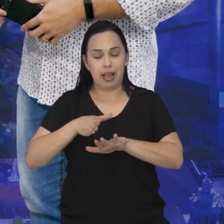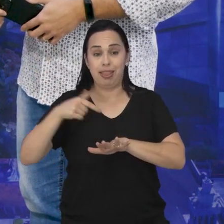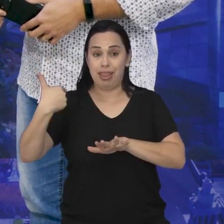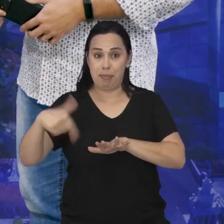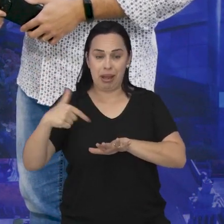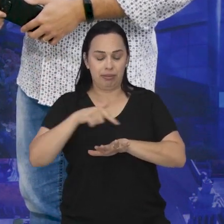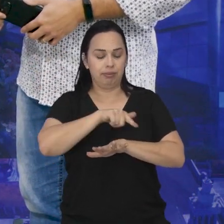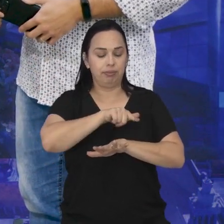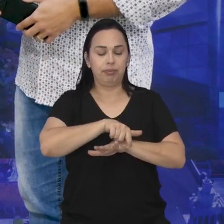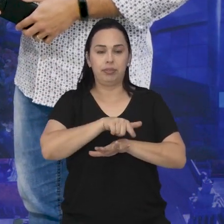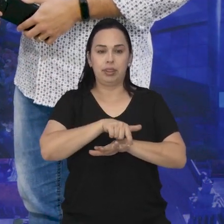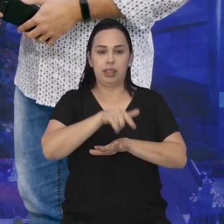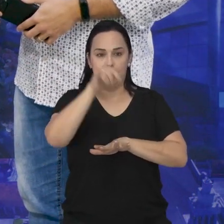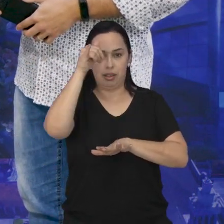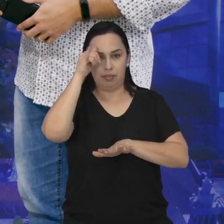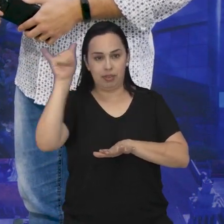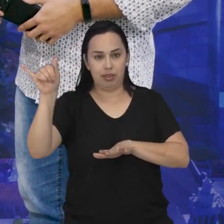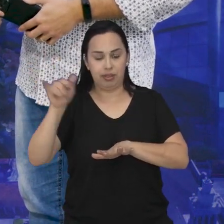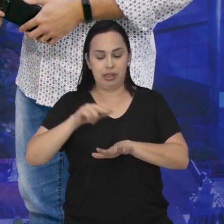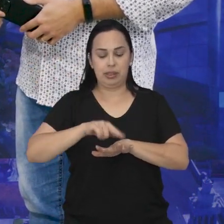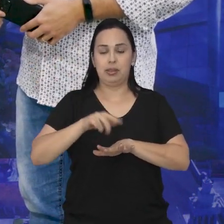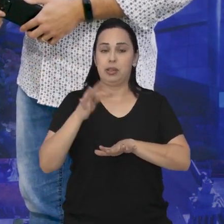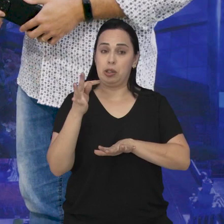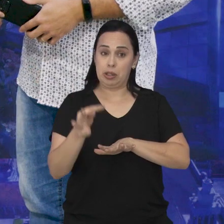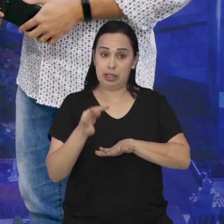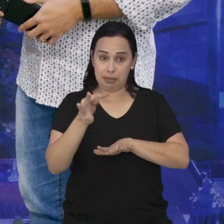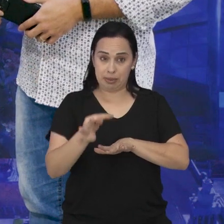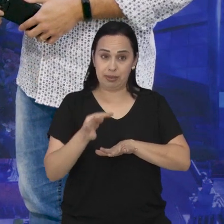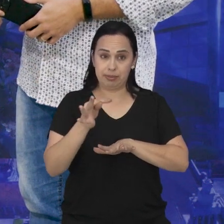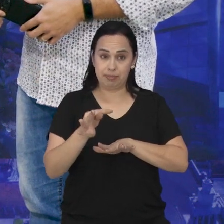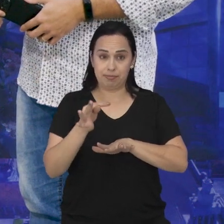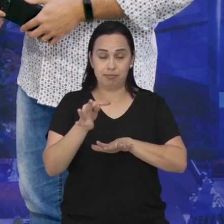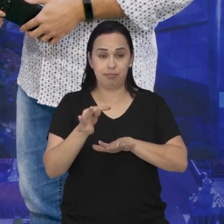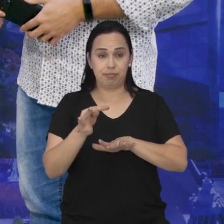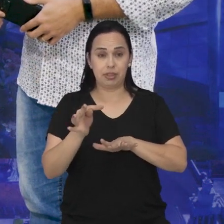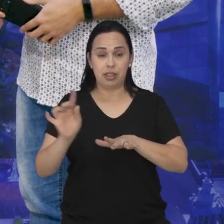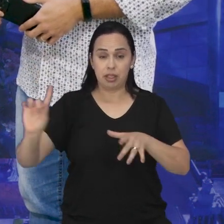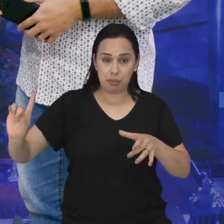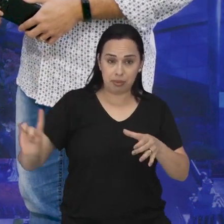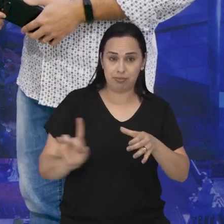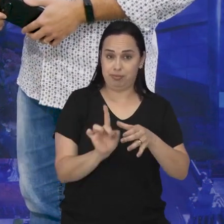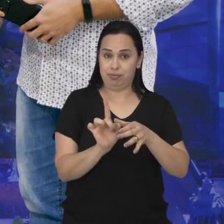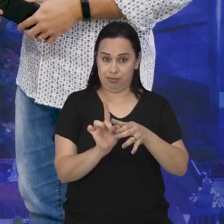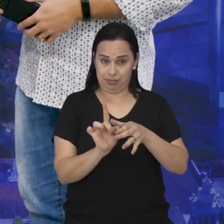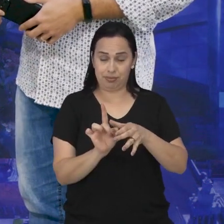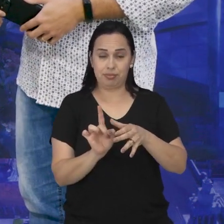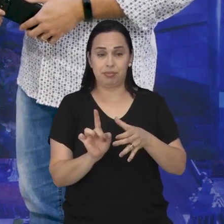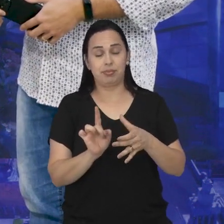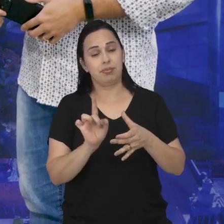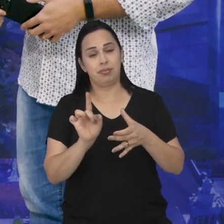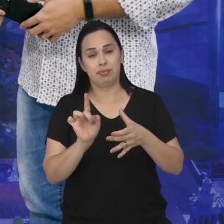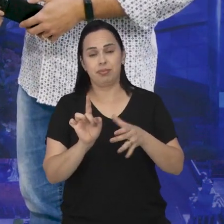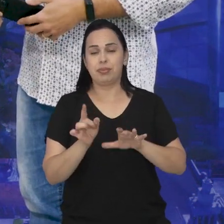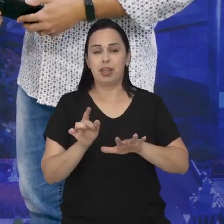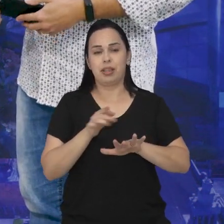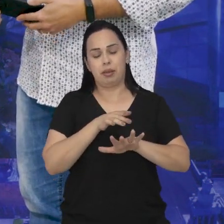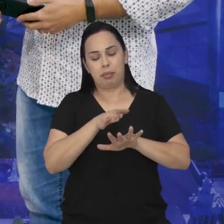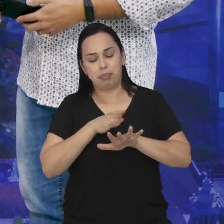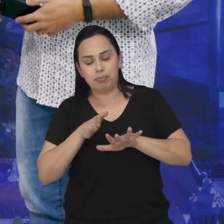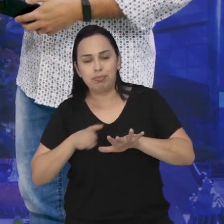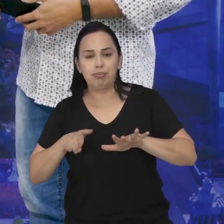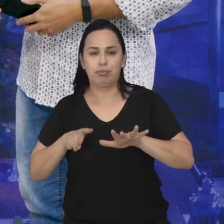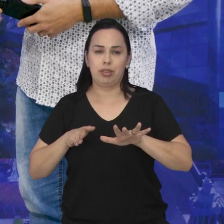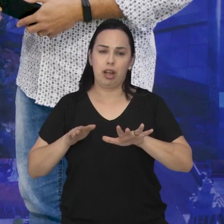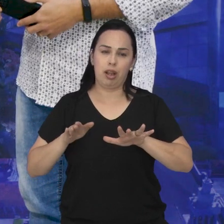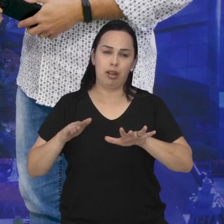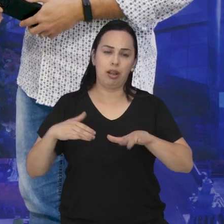Um dos eixos é a prevenção, o outro eixo é o tratamento e reinserção social, e mais